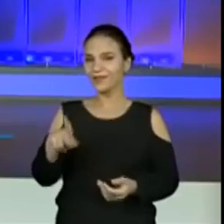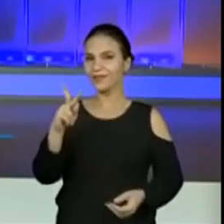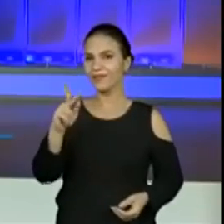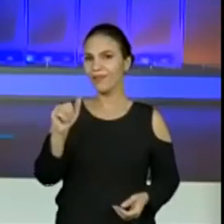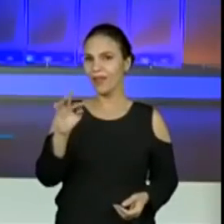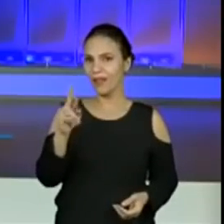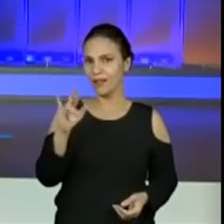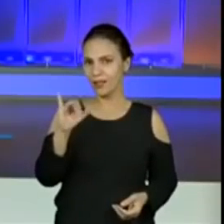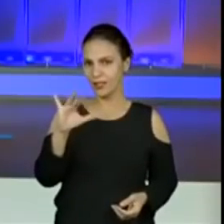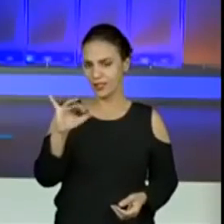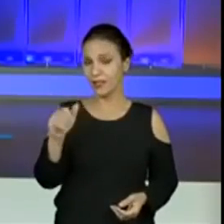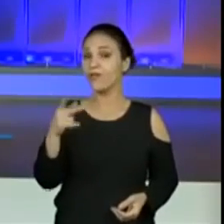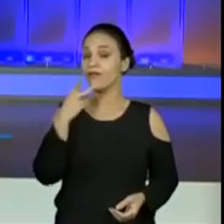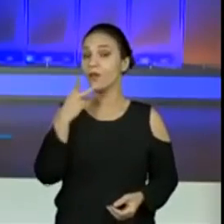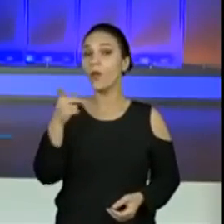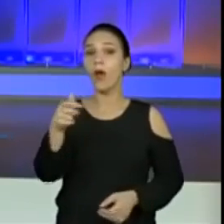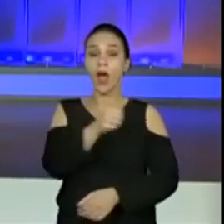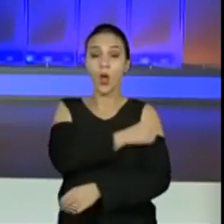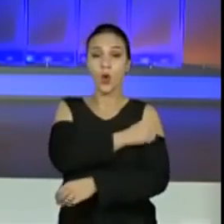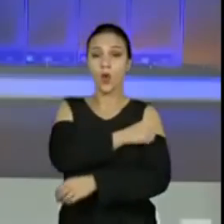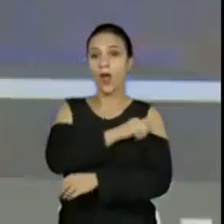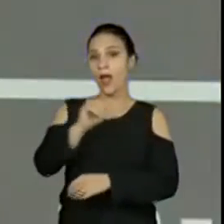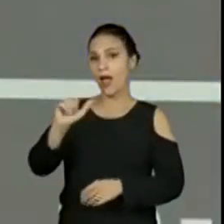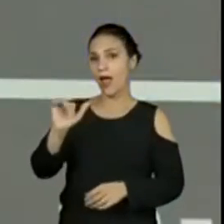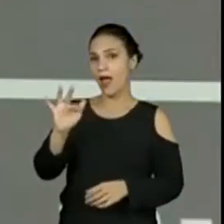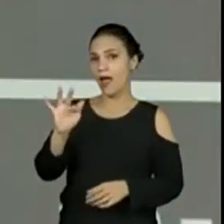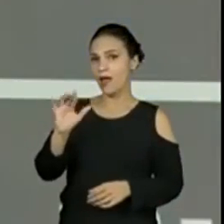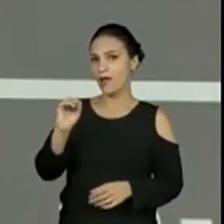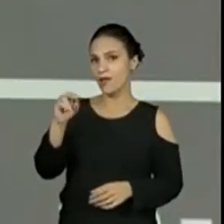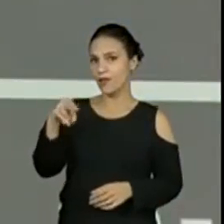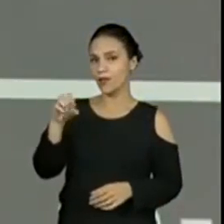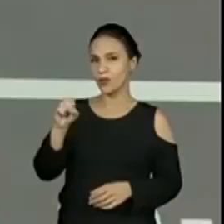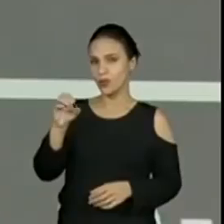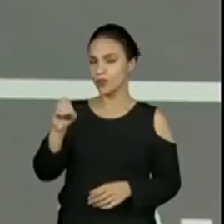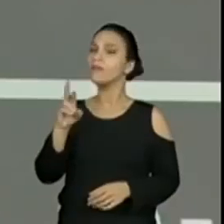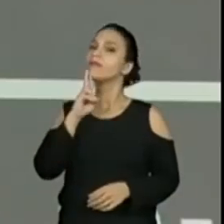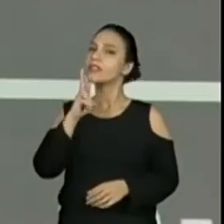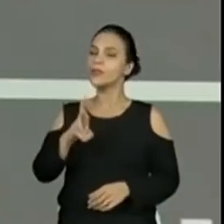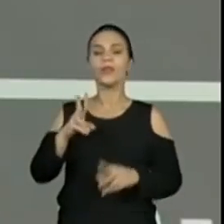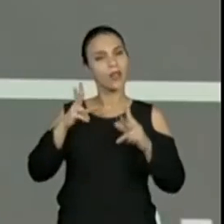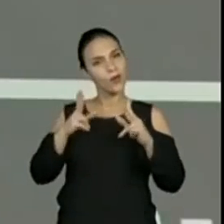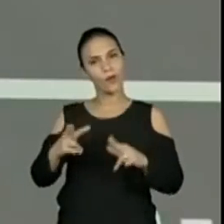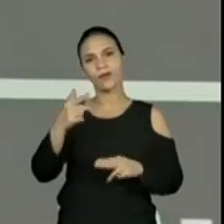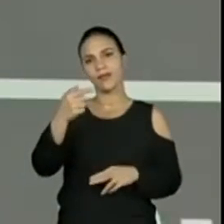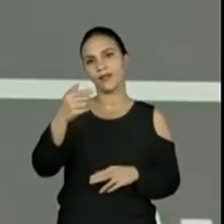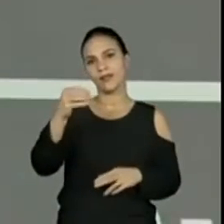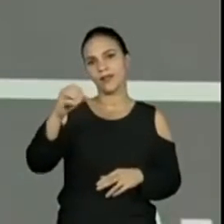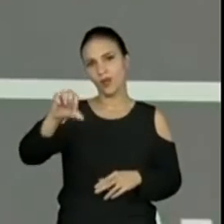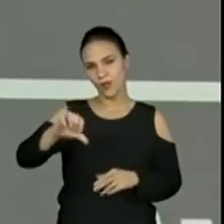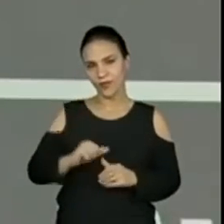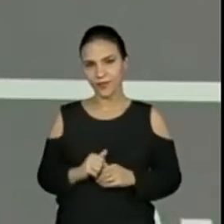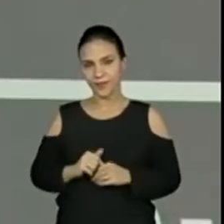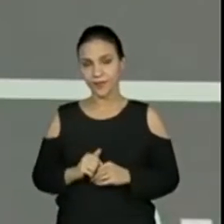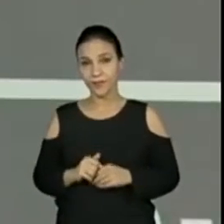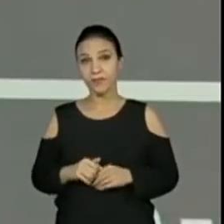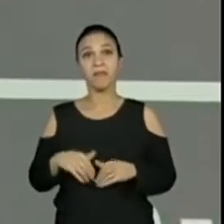Afonso falou 709. Eu vou acatar o que o Afonso falou. Então, o Afonso disse que 1